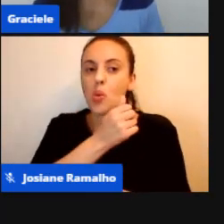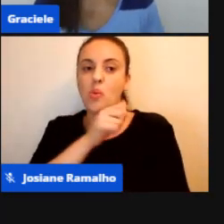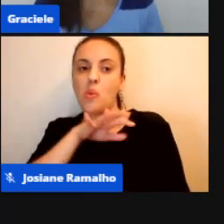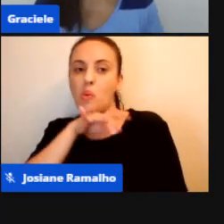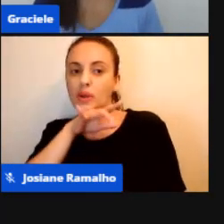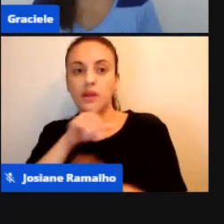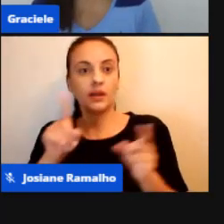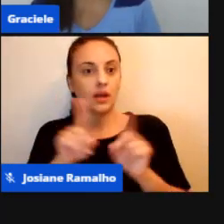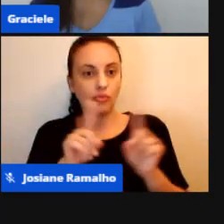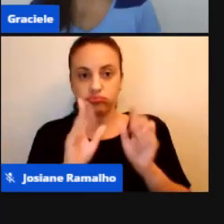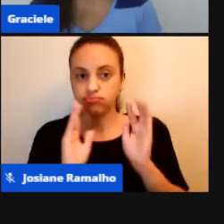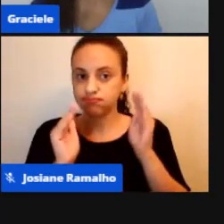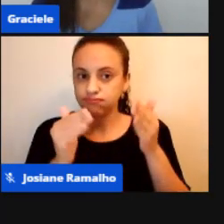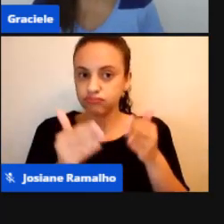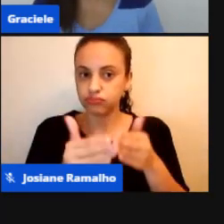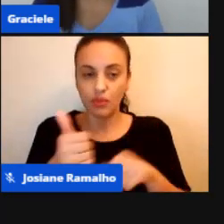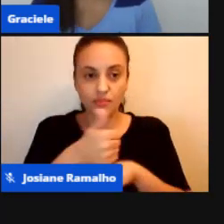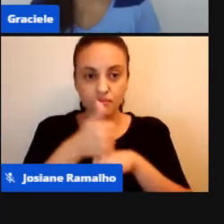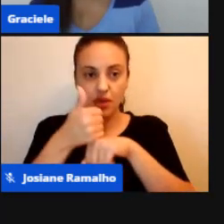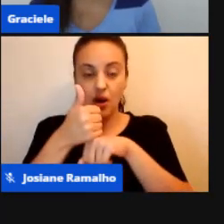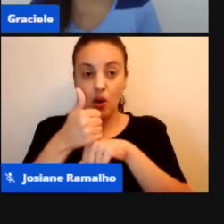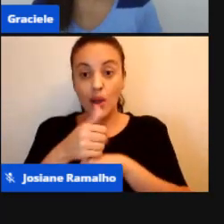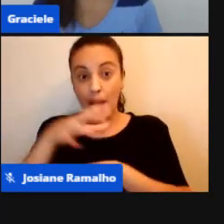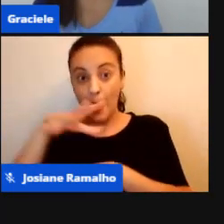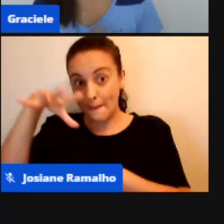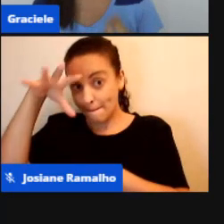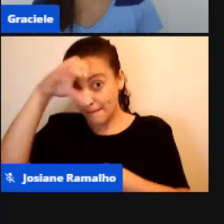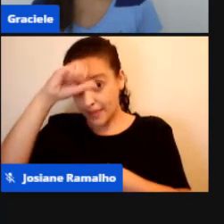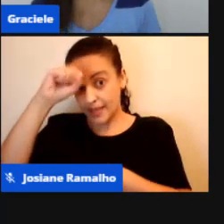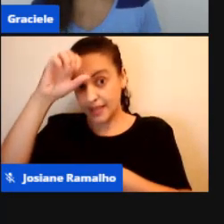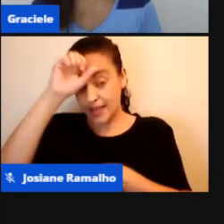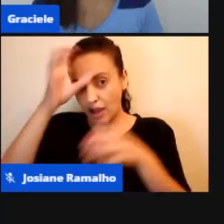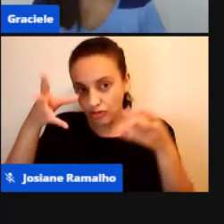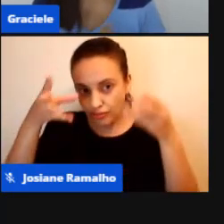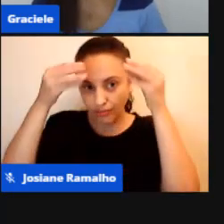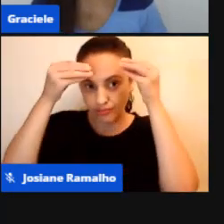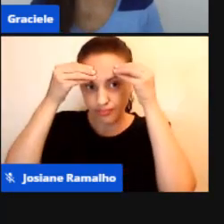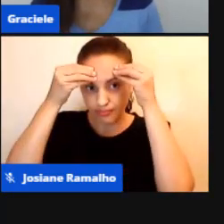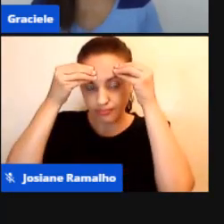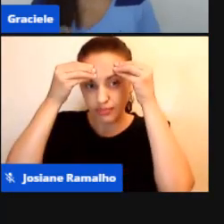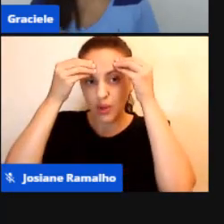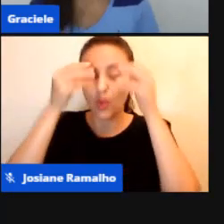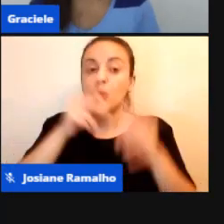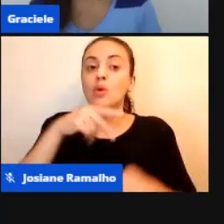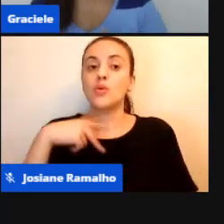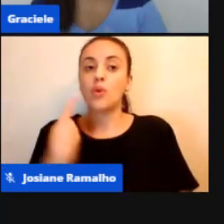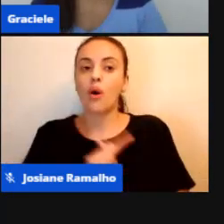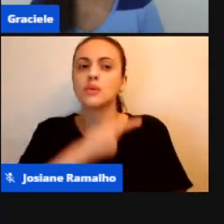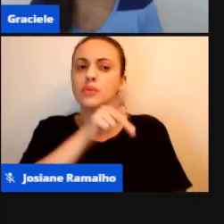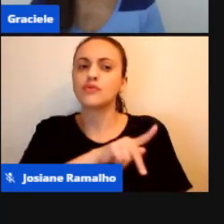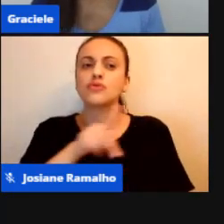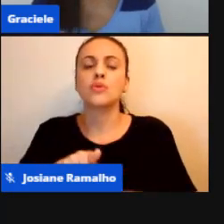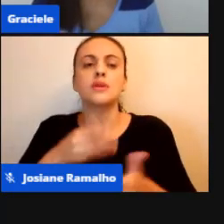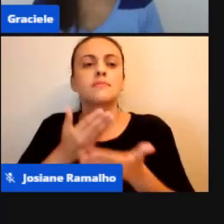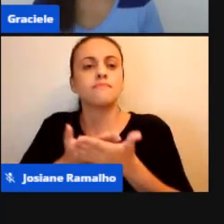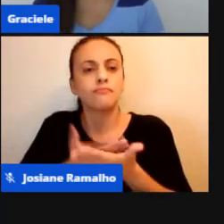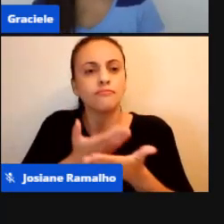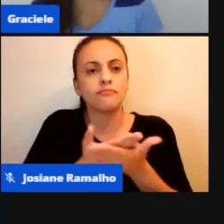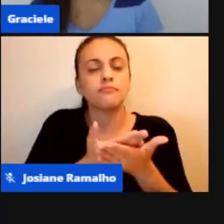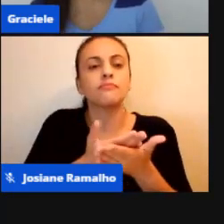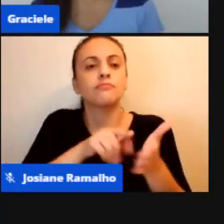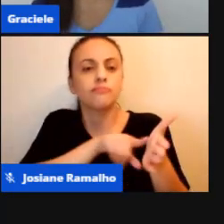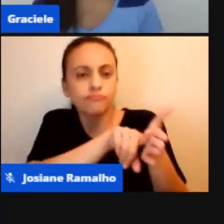Educadores Profissionais Da educação Professores Aplicados Estudiosos Pesquisadores Que nós somos